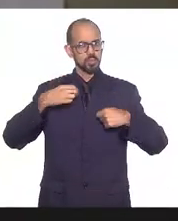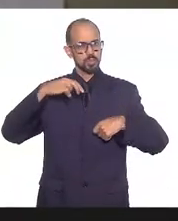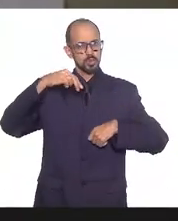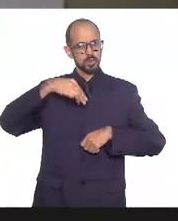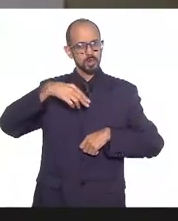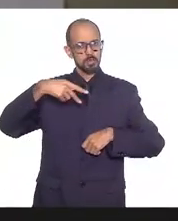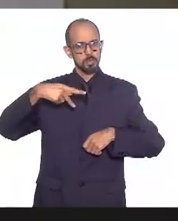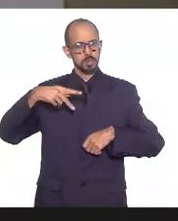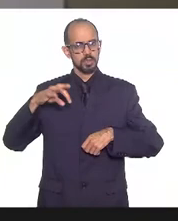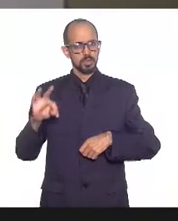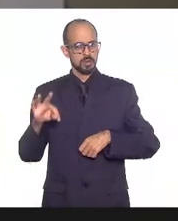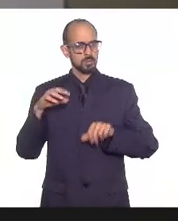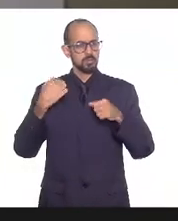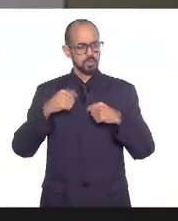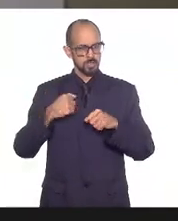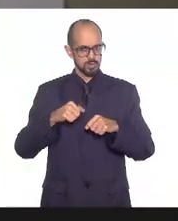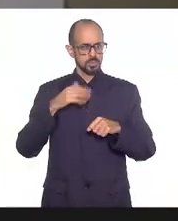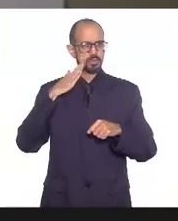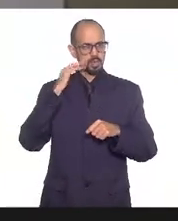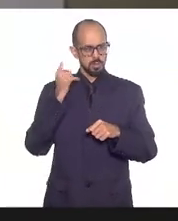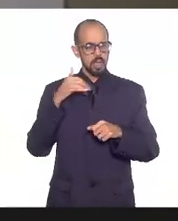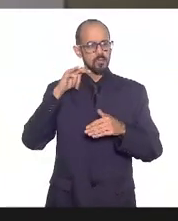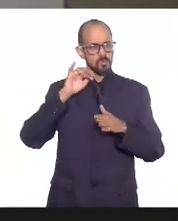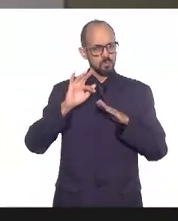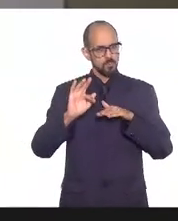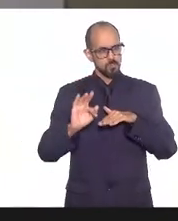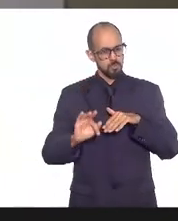porque na realidade